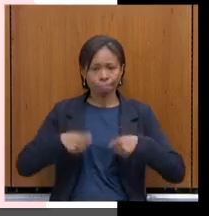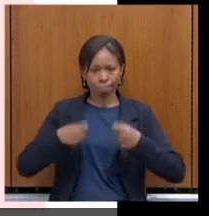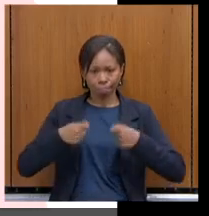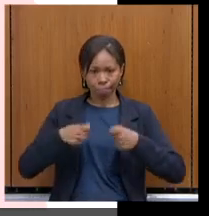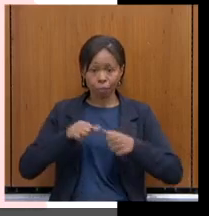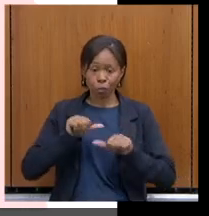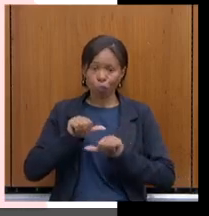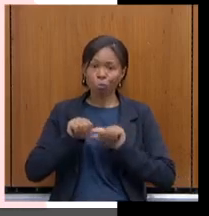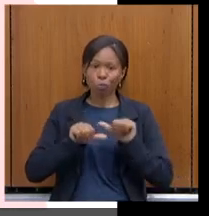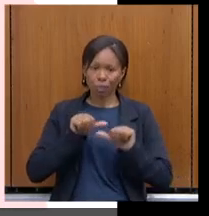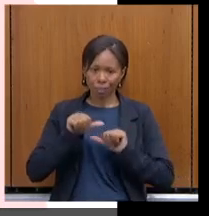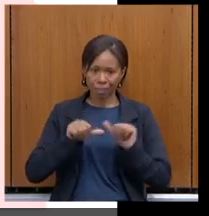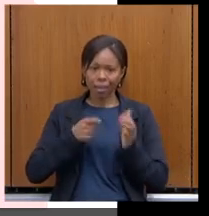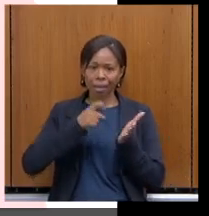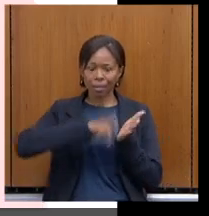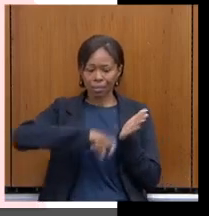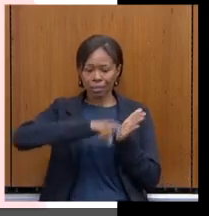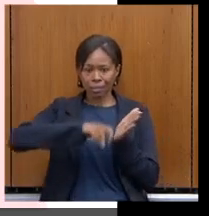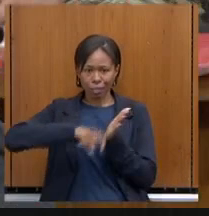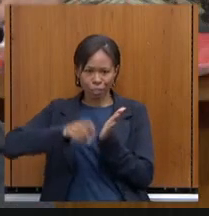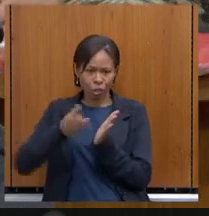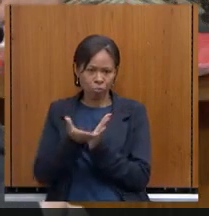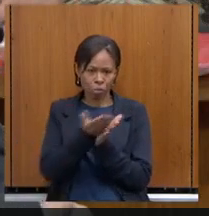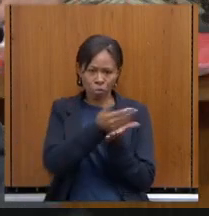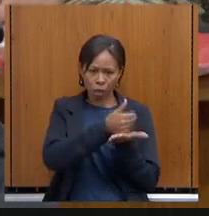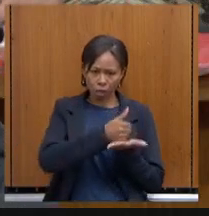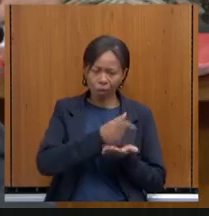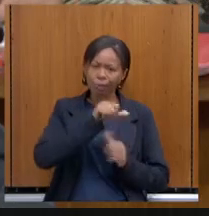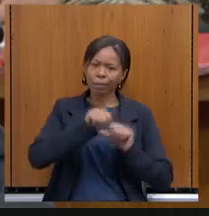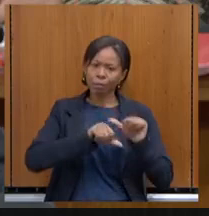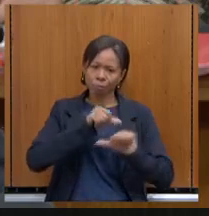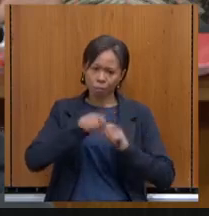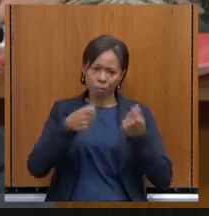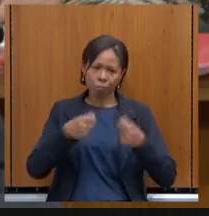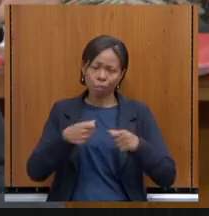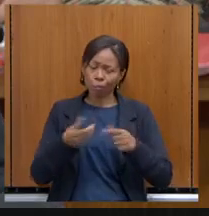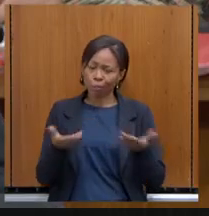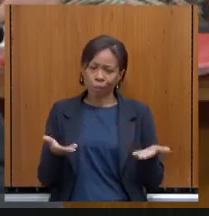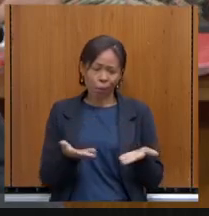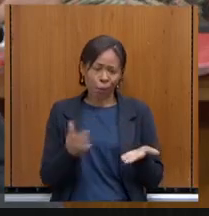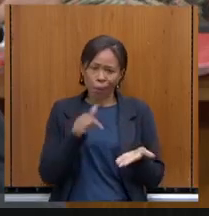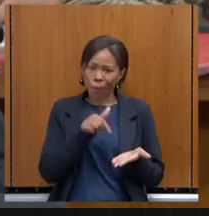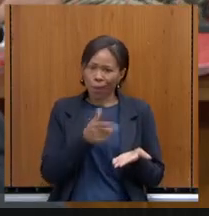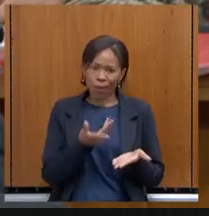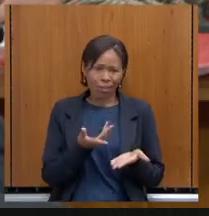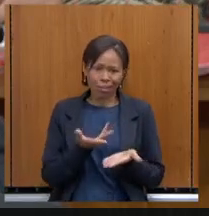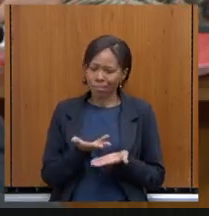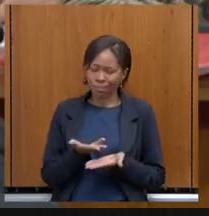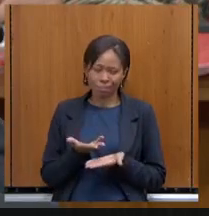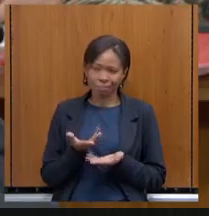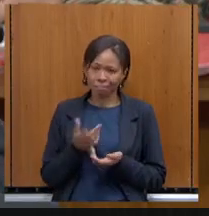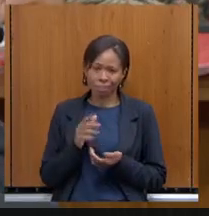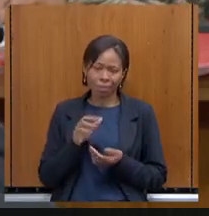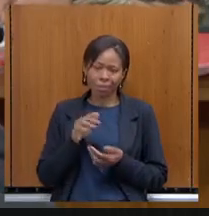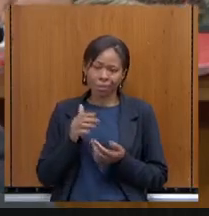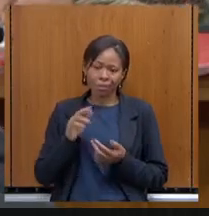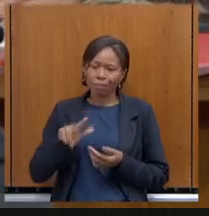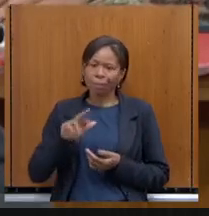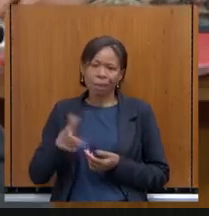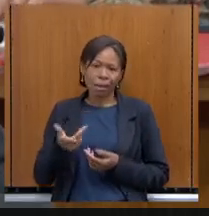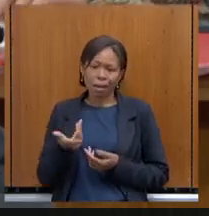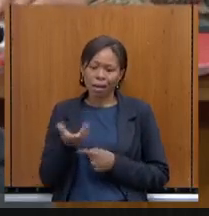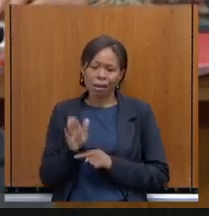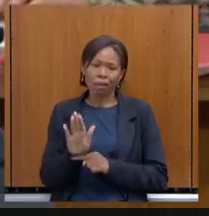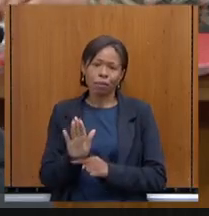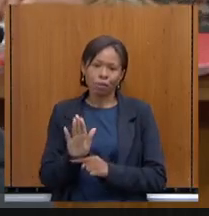tributação no país, a gente entende que hoje ela não atende à expectativa do contribuinte, então a gente precisa fazer essas alterações. Nós